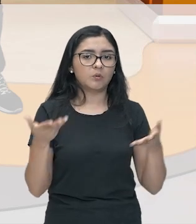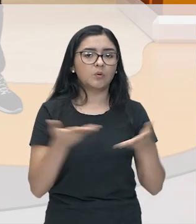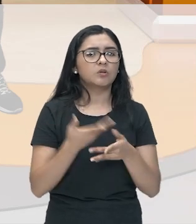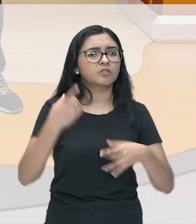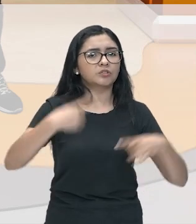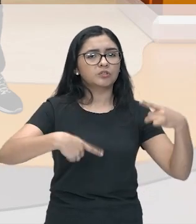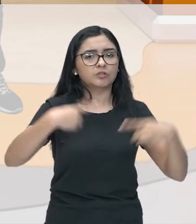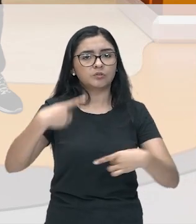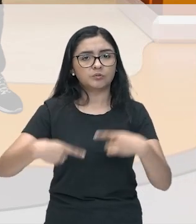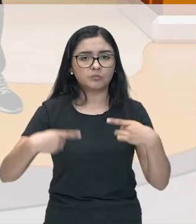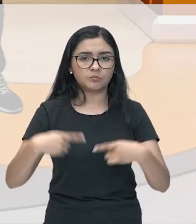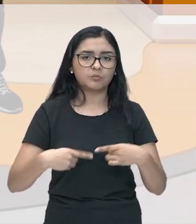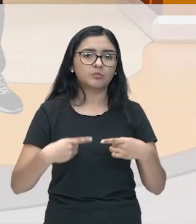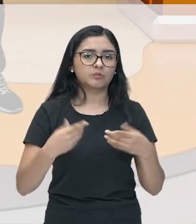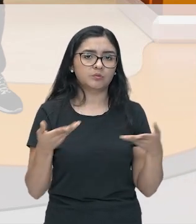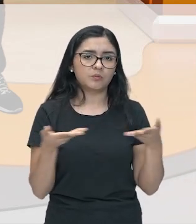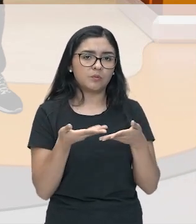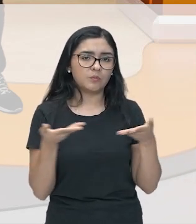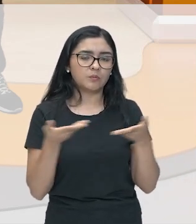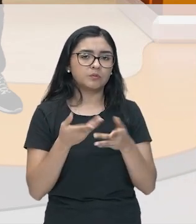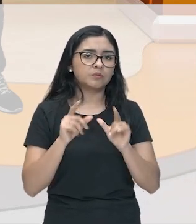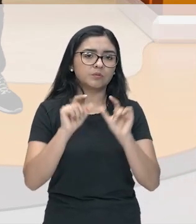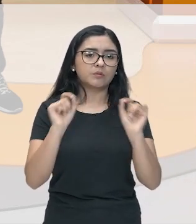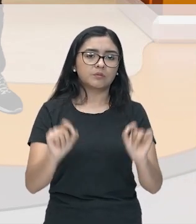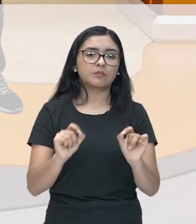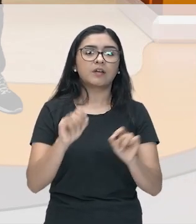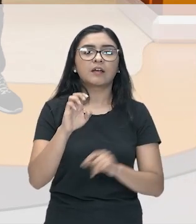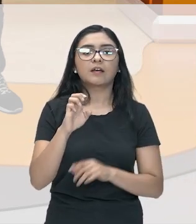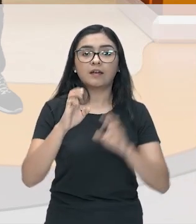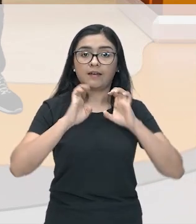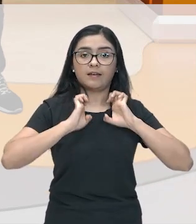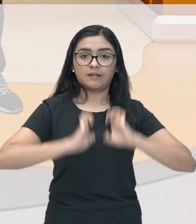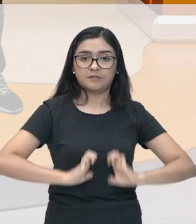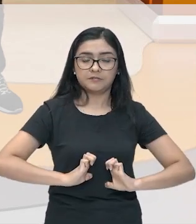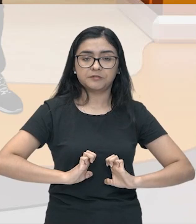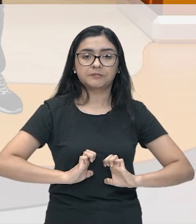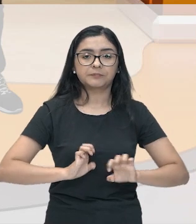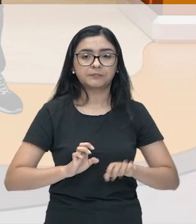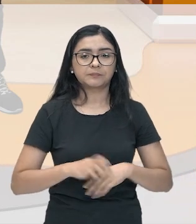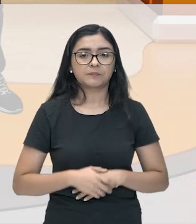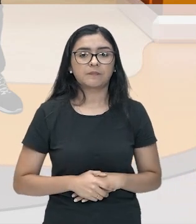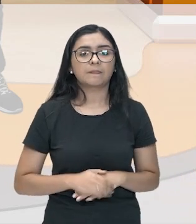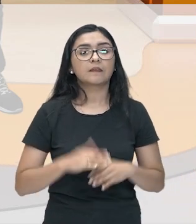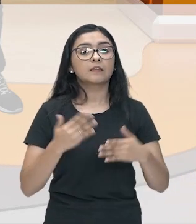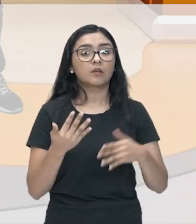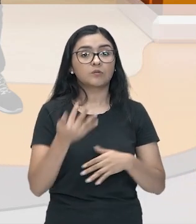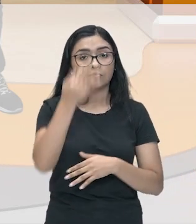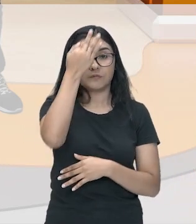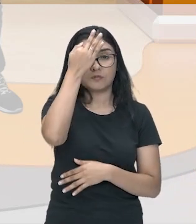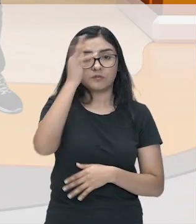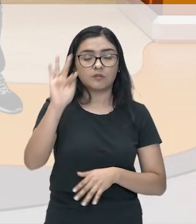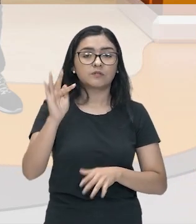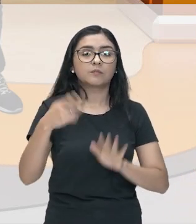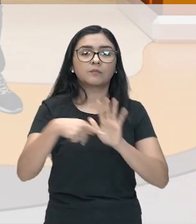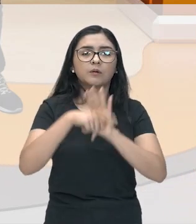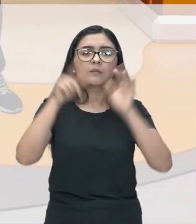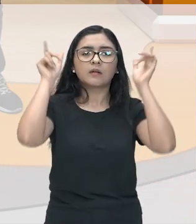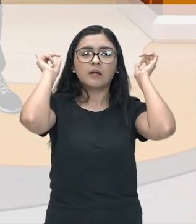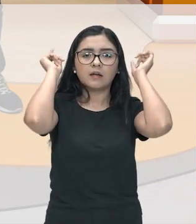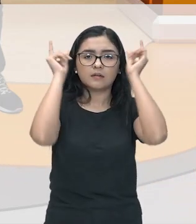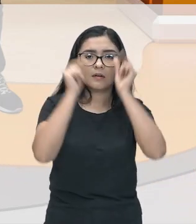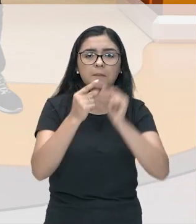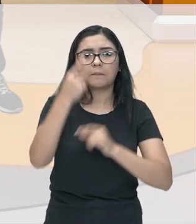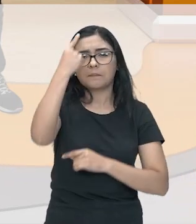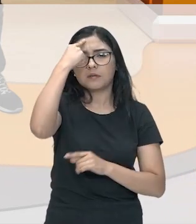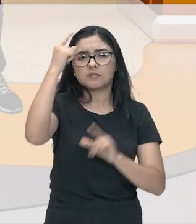no que se fala hoje em dia sobre a questão da ética. Olha só, os filósofos gregos pensaram muito